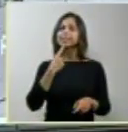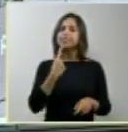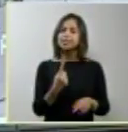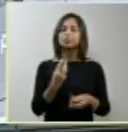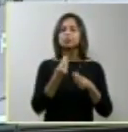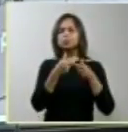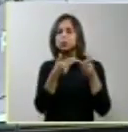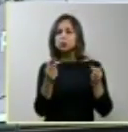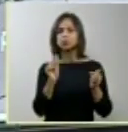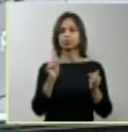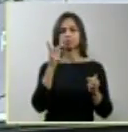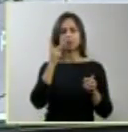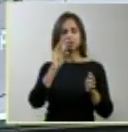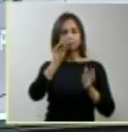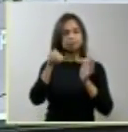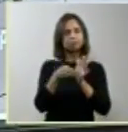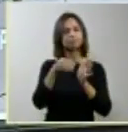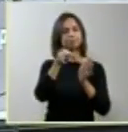acrescentar.